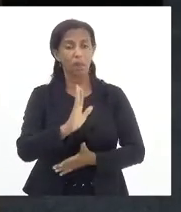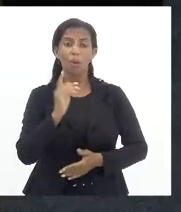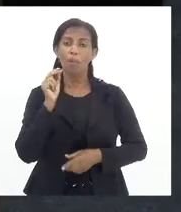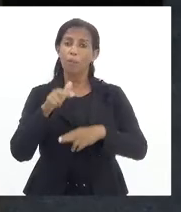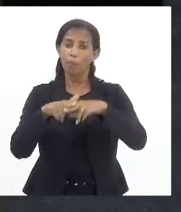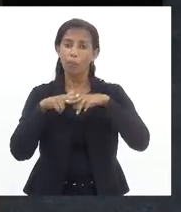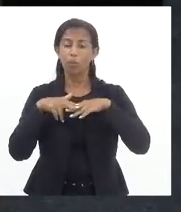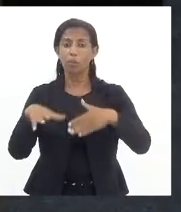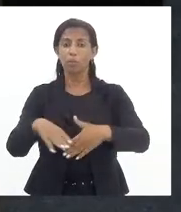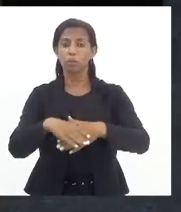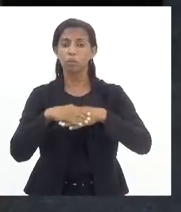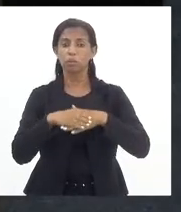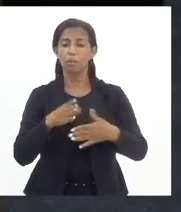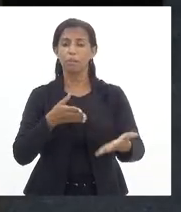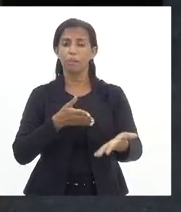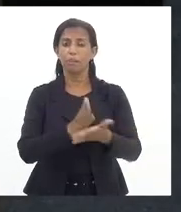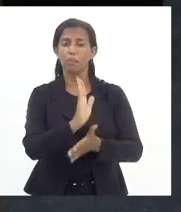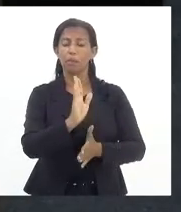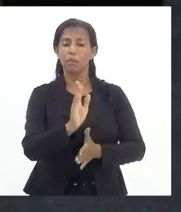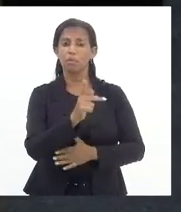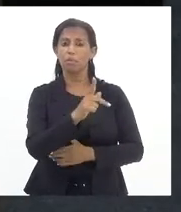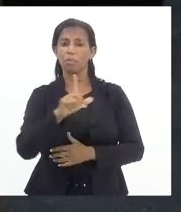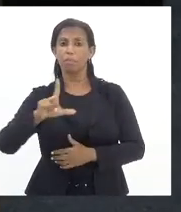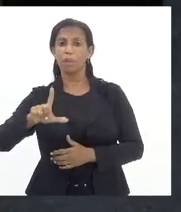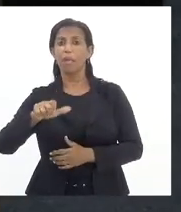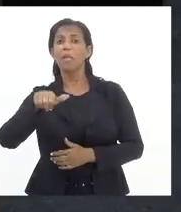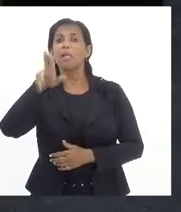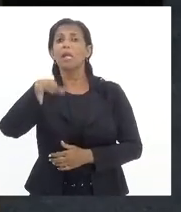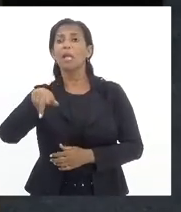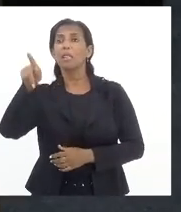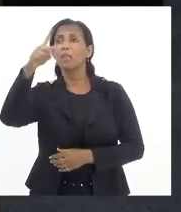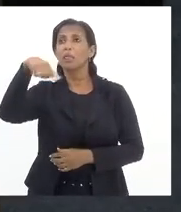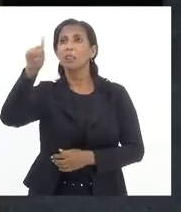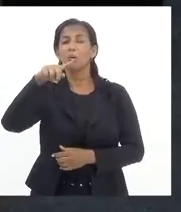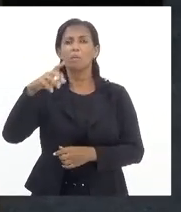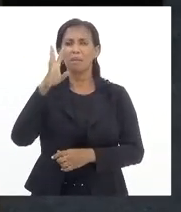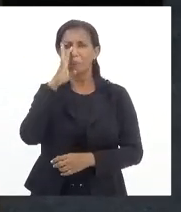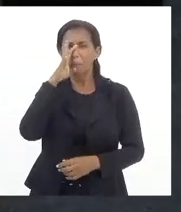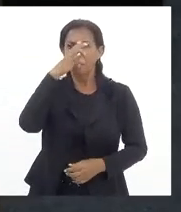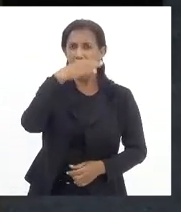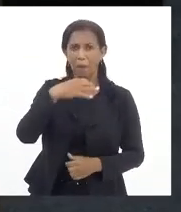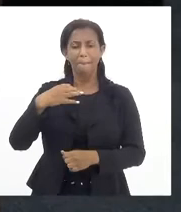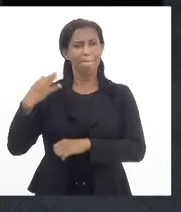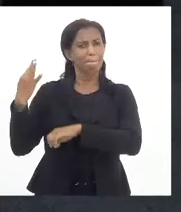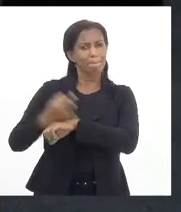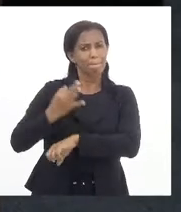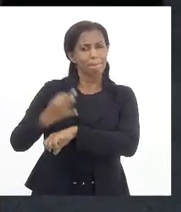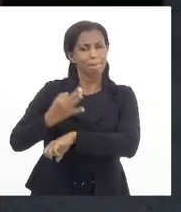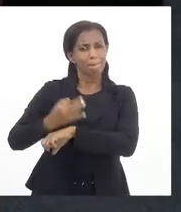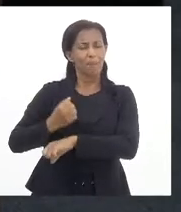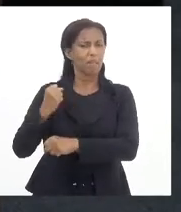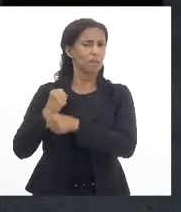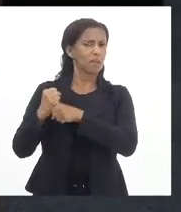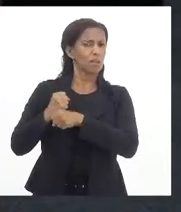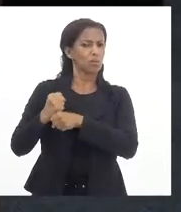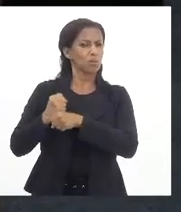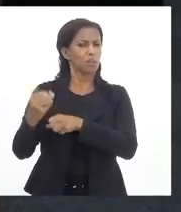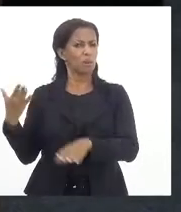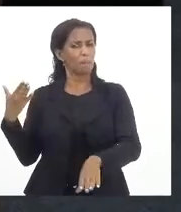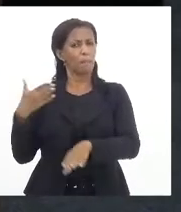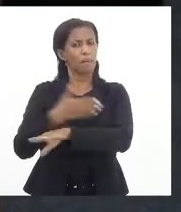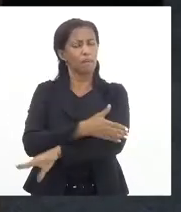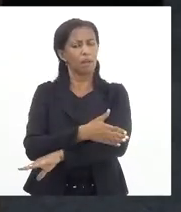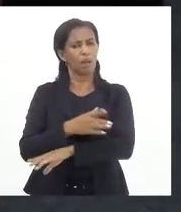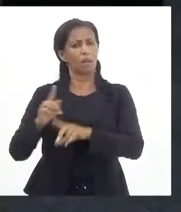cumprimentar pela aprovação desse projeto, sobretudo, quem está lutando, quem está perseverando há tanto tempo para fazer carreira no serviço público